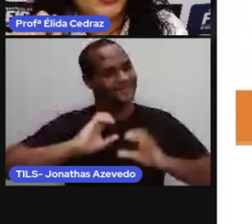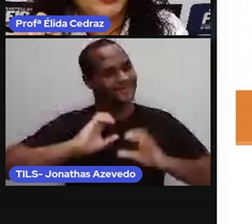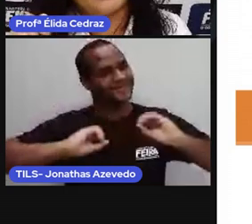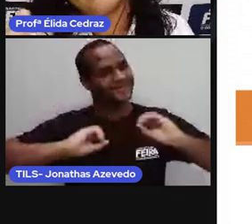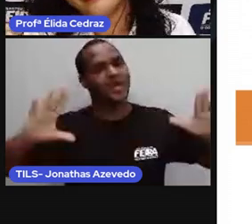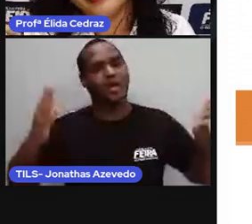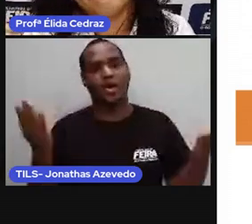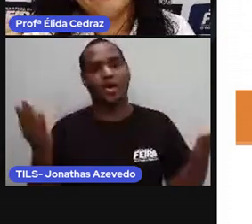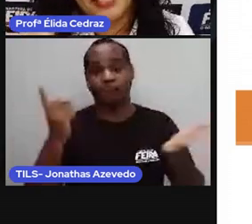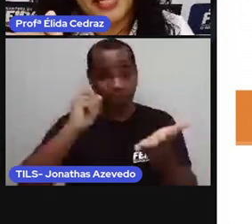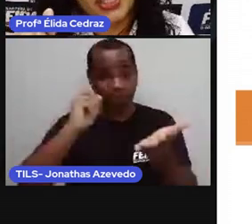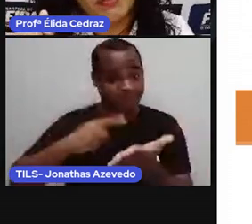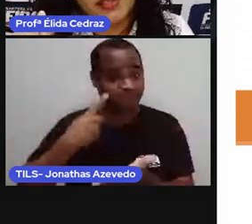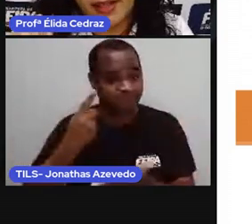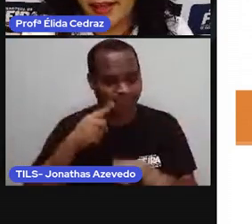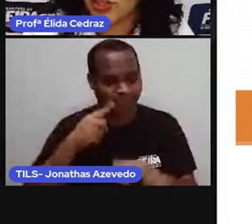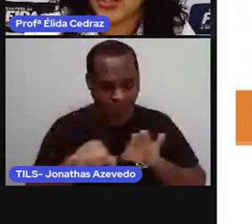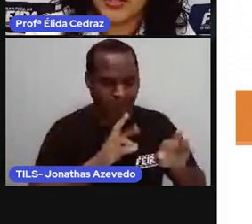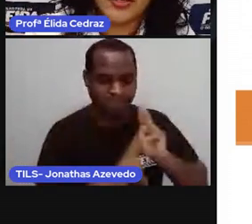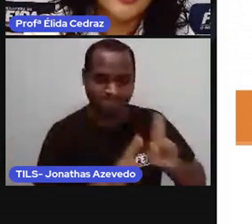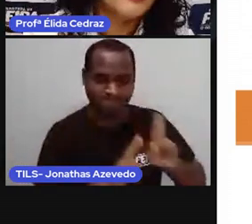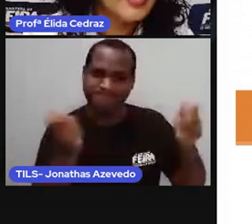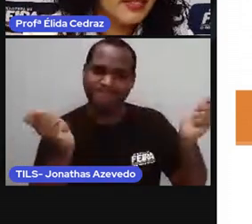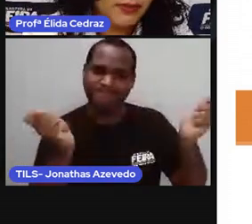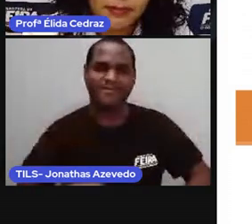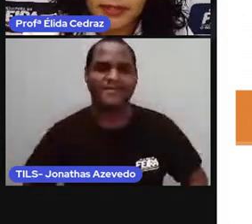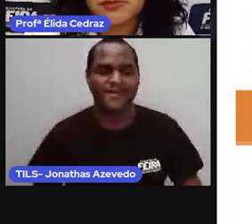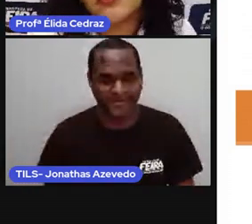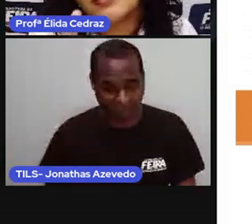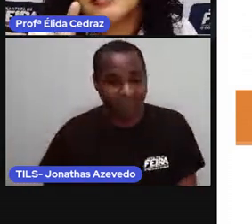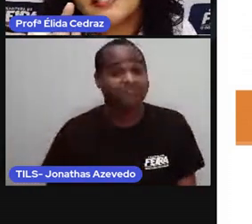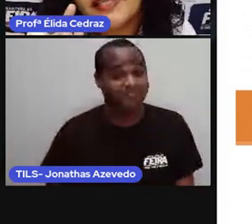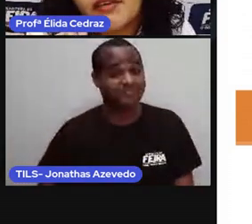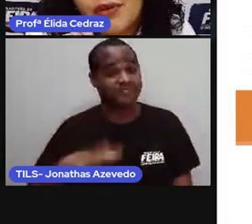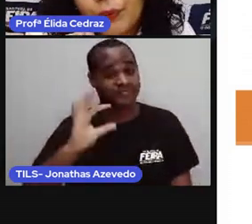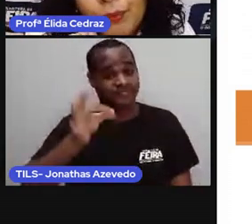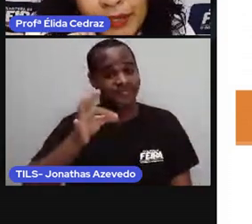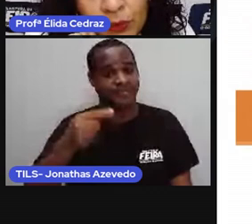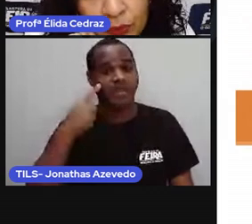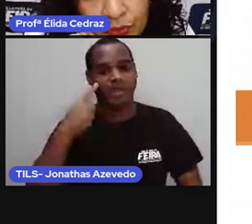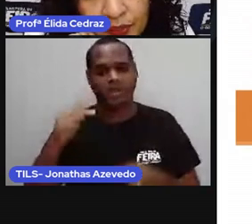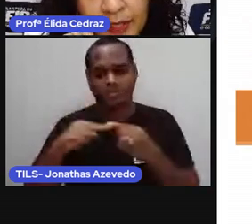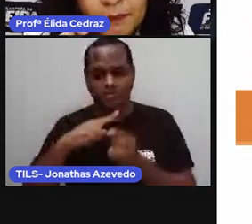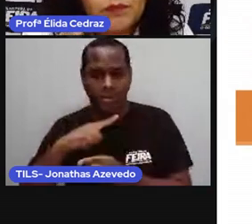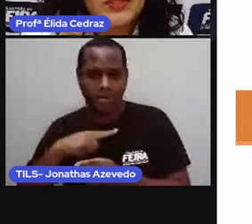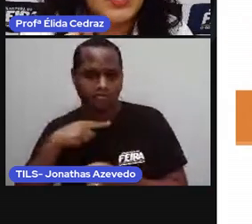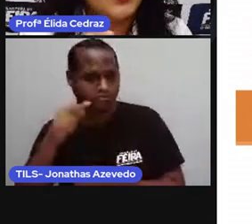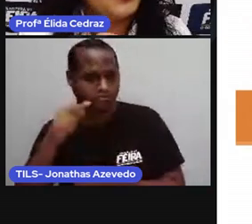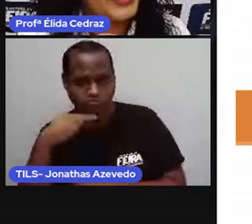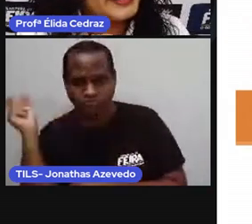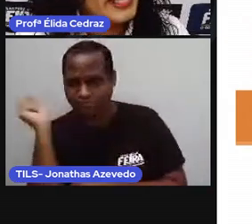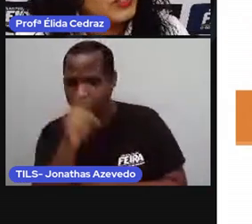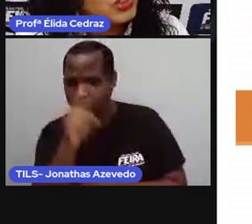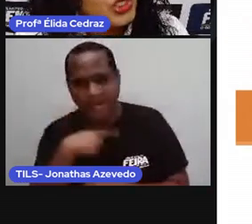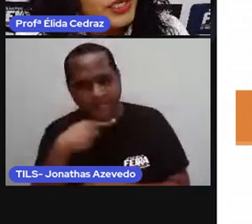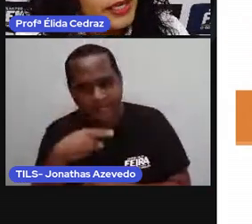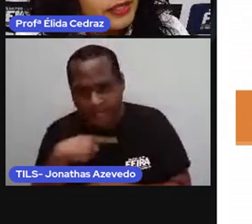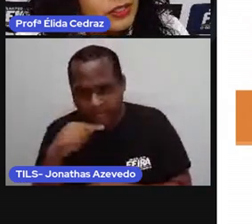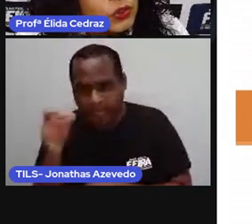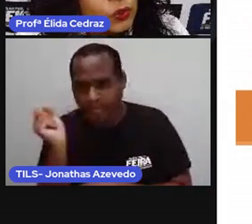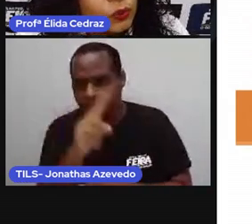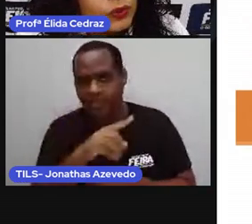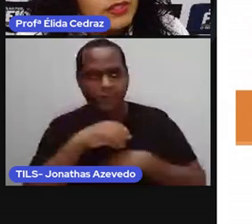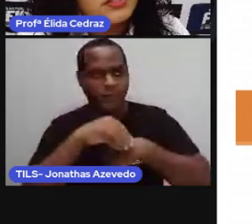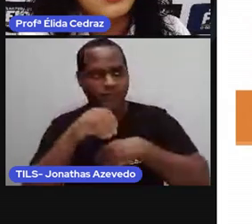eu vou praticar na minha atividade. Isso mesmo. E se teve alguma dúvida no caderno de